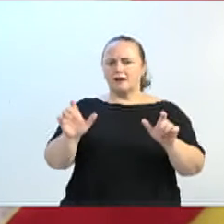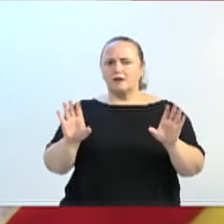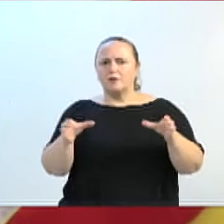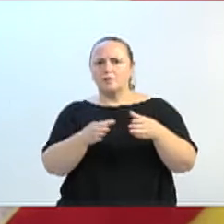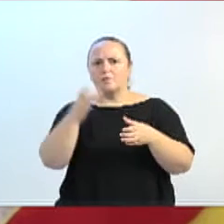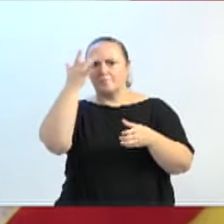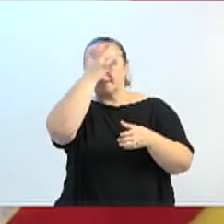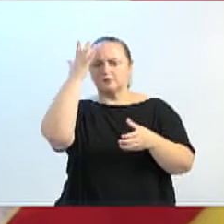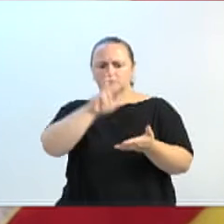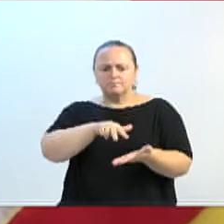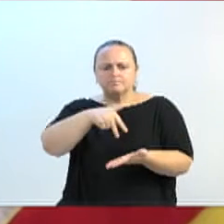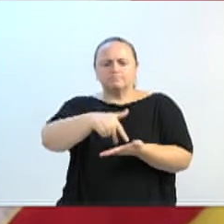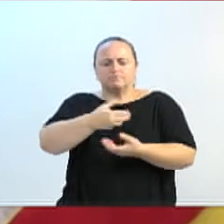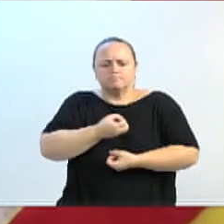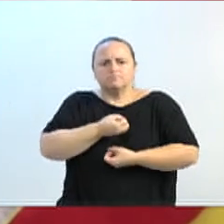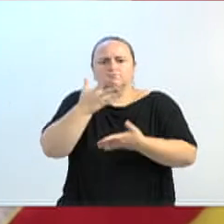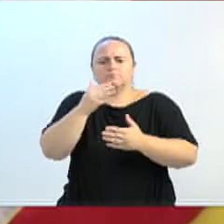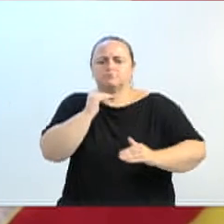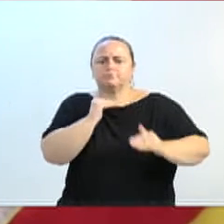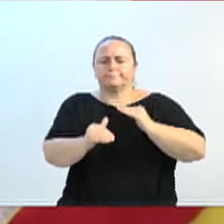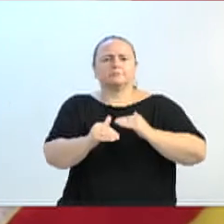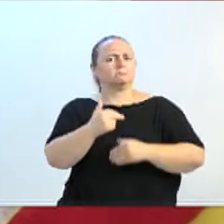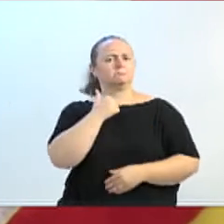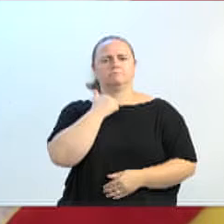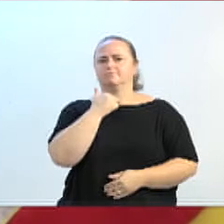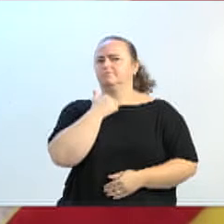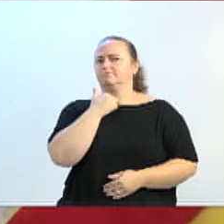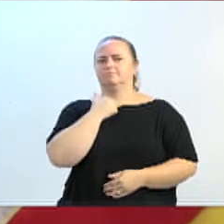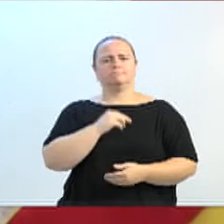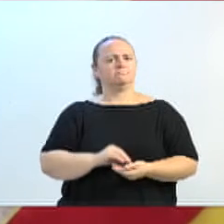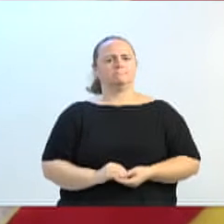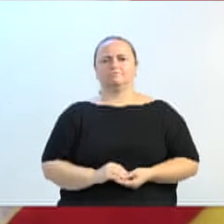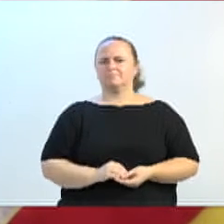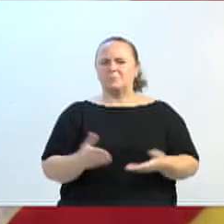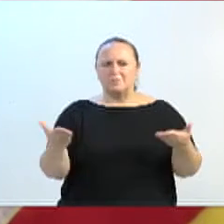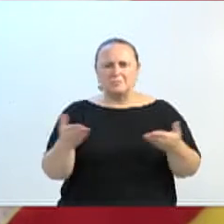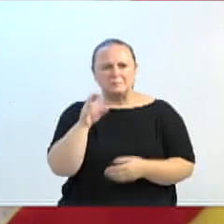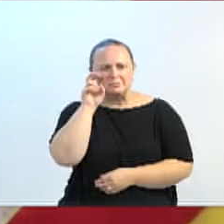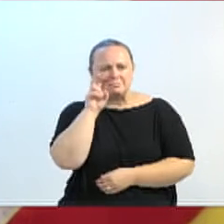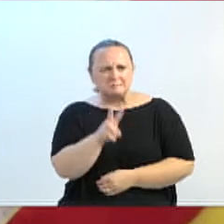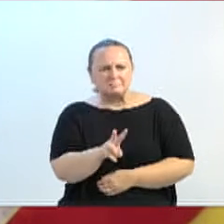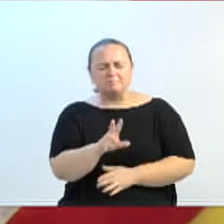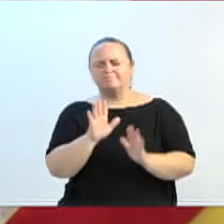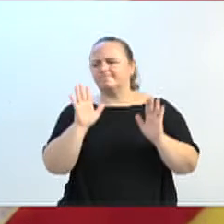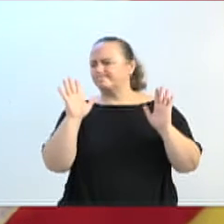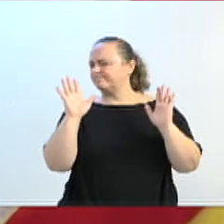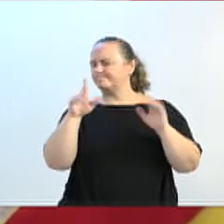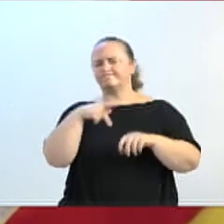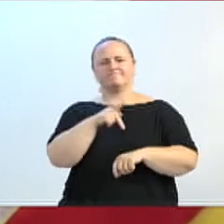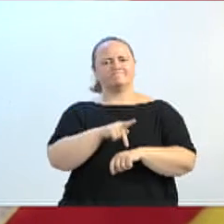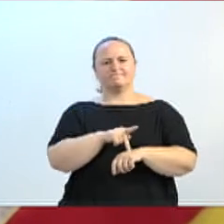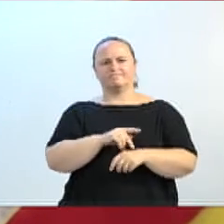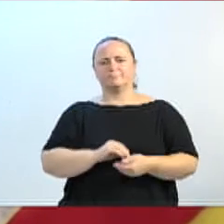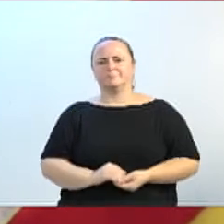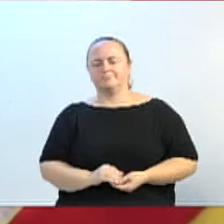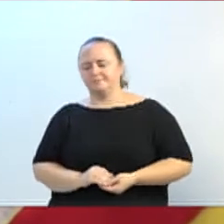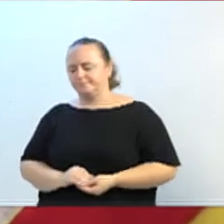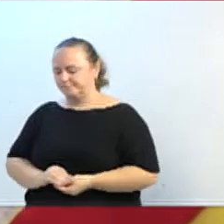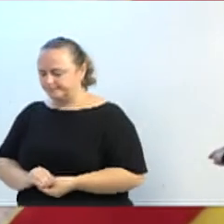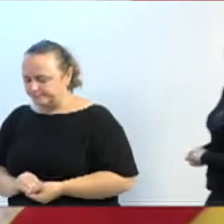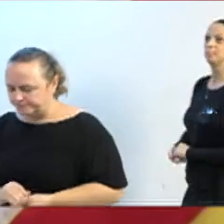precisa se manifestar, não pode concordar com essa impunidade que vimos hoje, infelizmente, no nosso país. Concedo a parte.